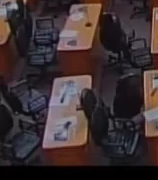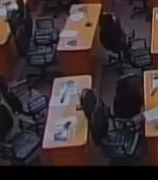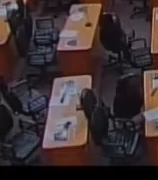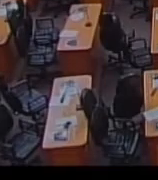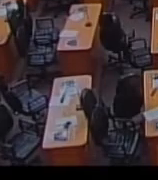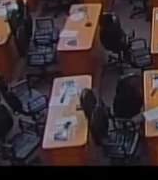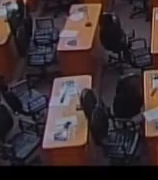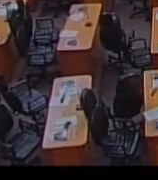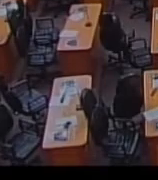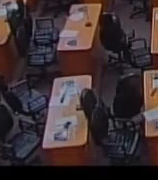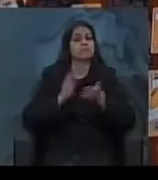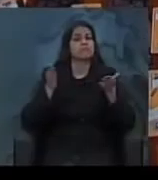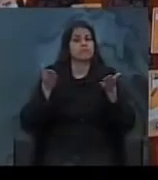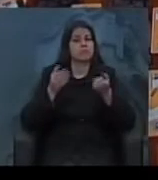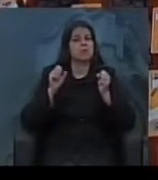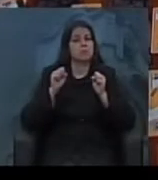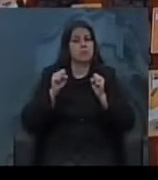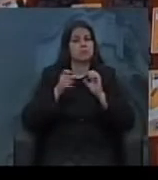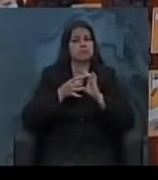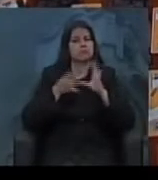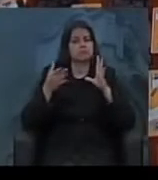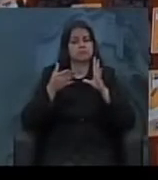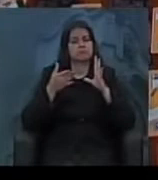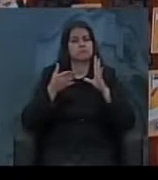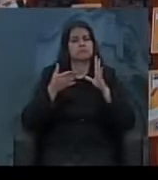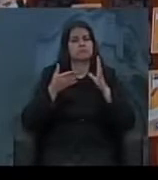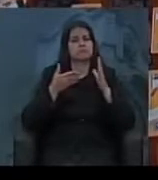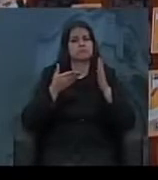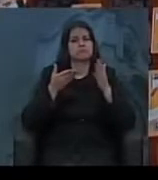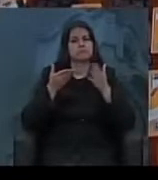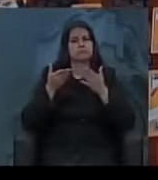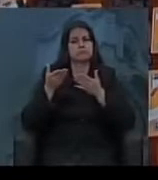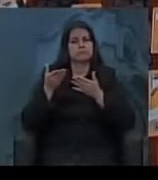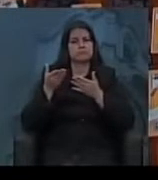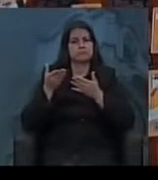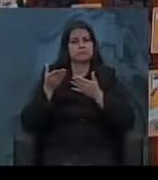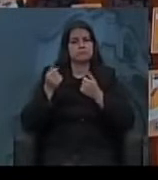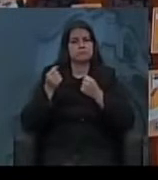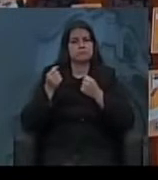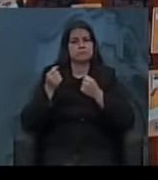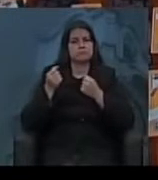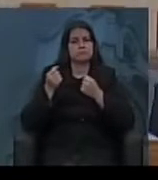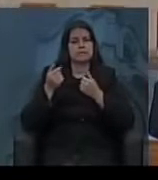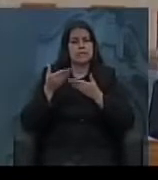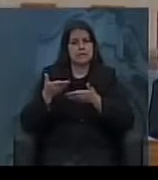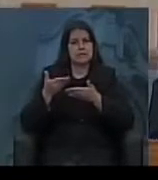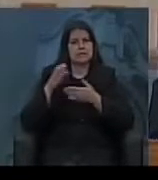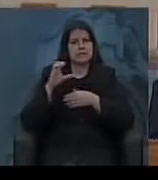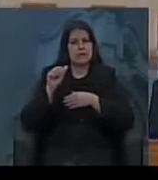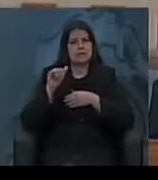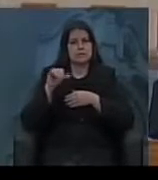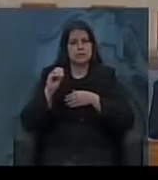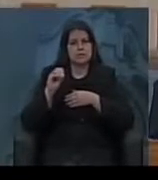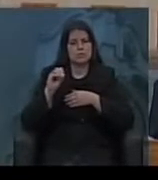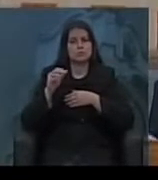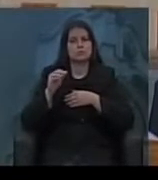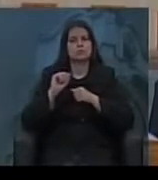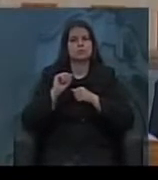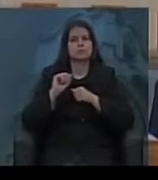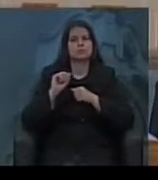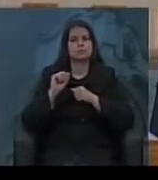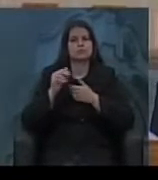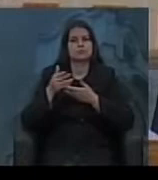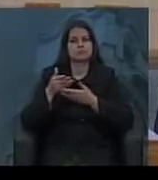Então passamos de imediato já ao nosso convidado, ao senhor Cássio Silva Moreira,